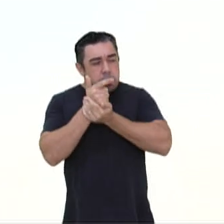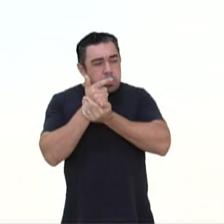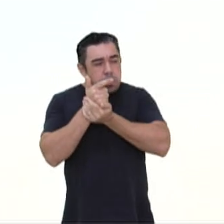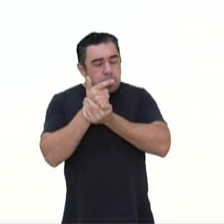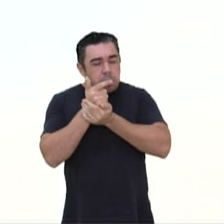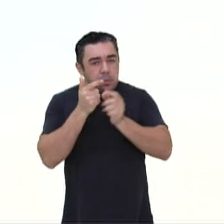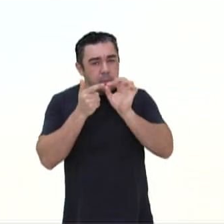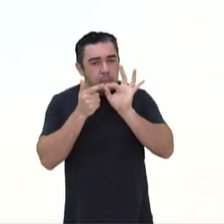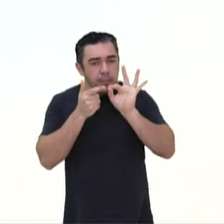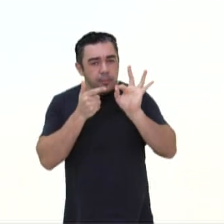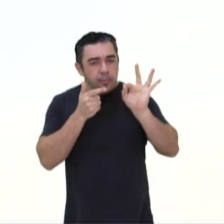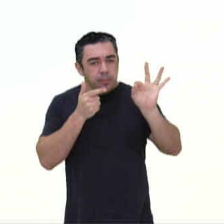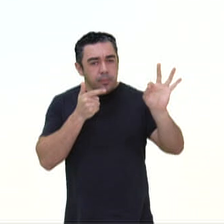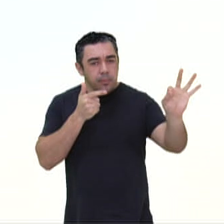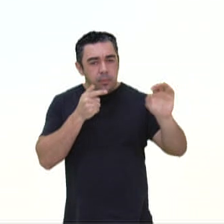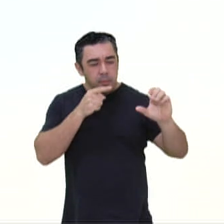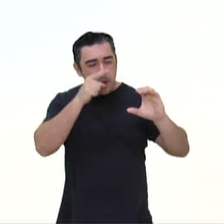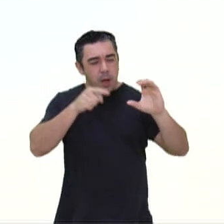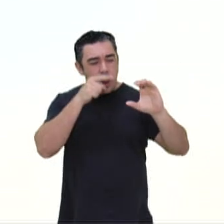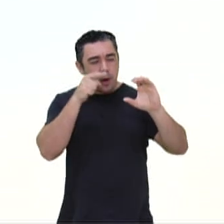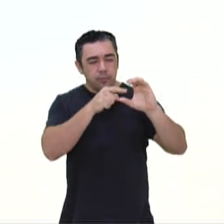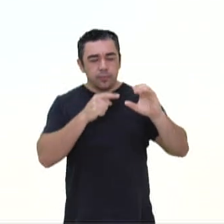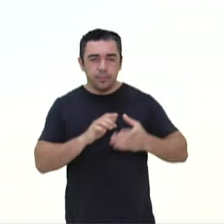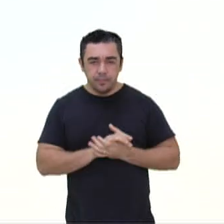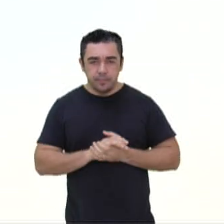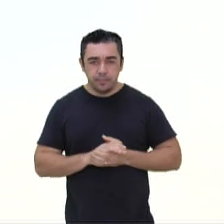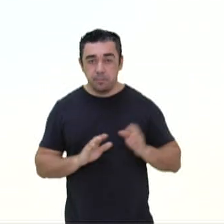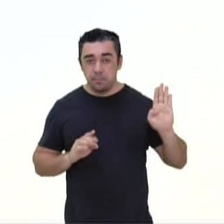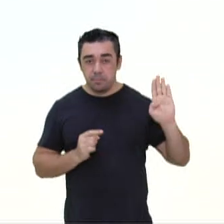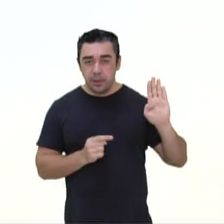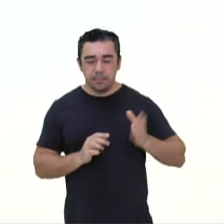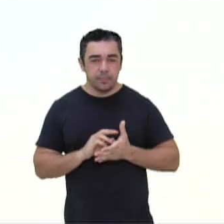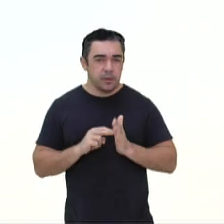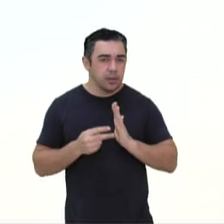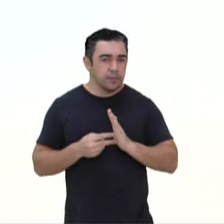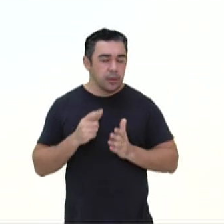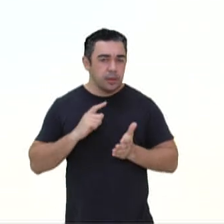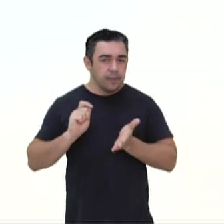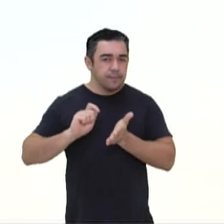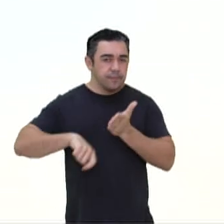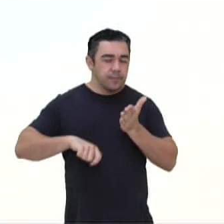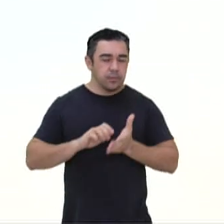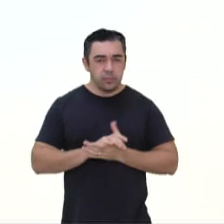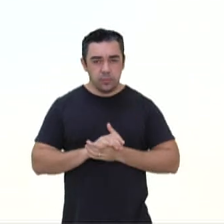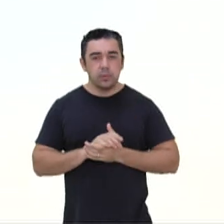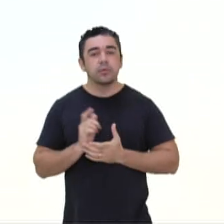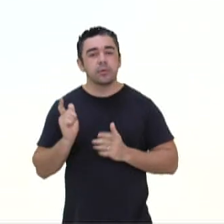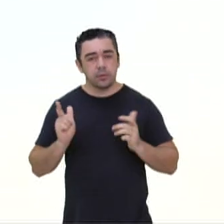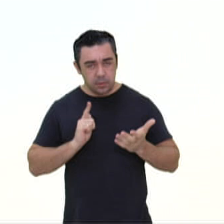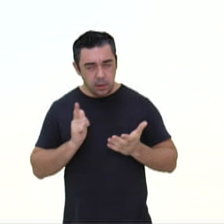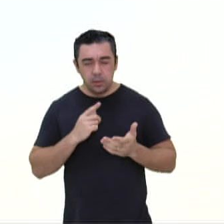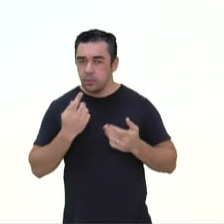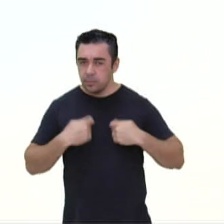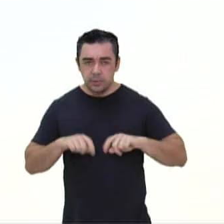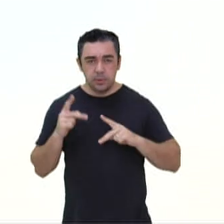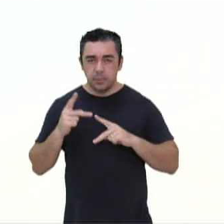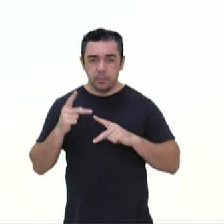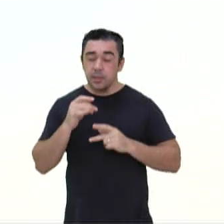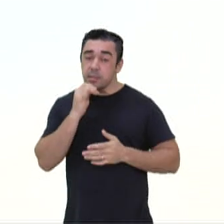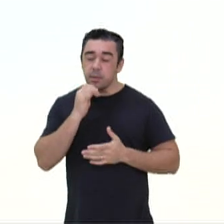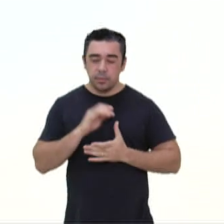visando o alvo. B, no sentido de dar visto, usa-se sem preposição.